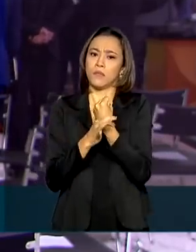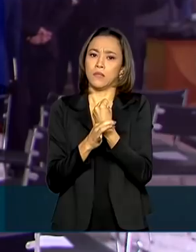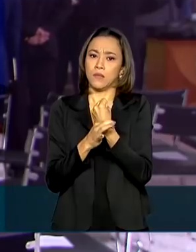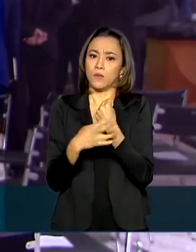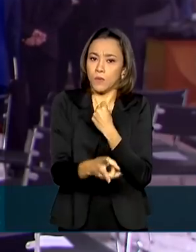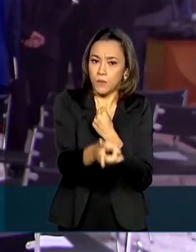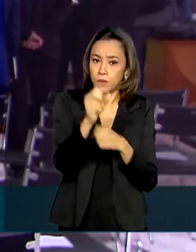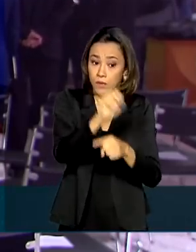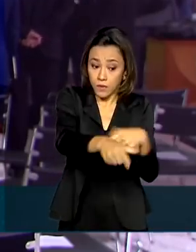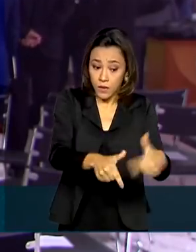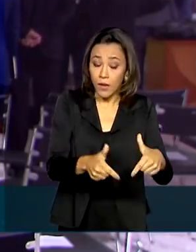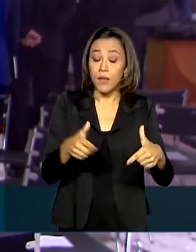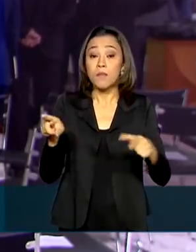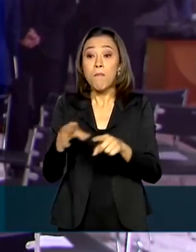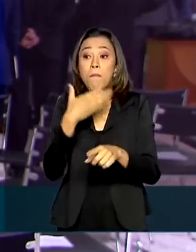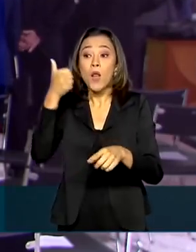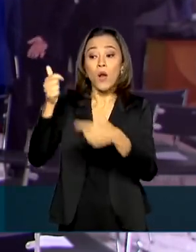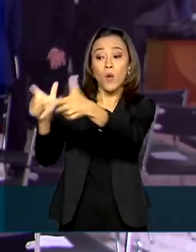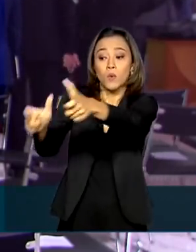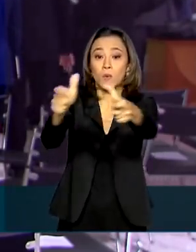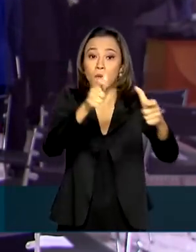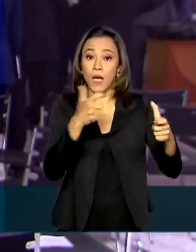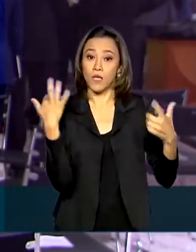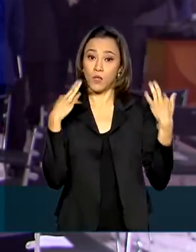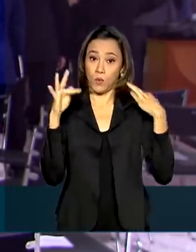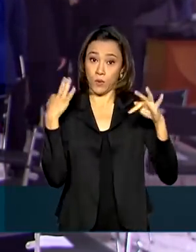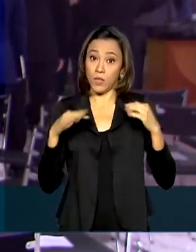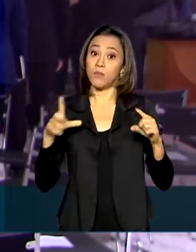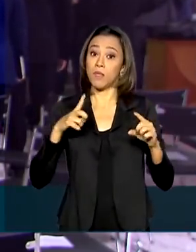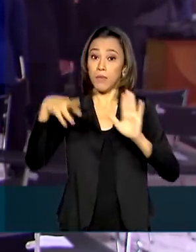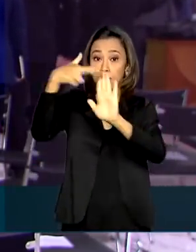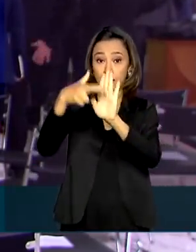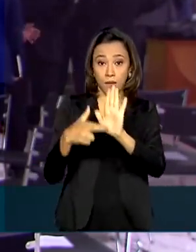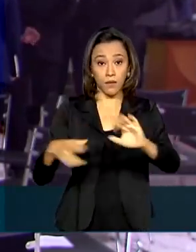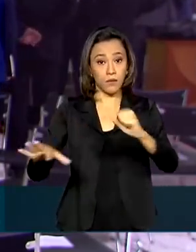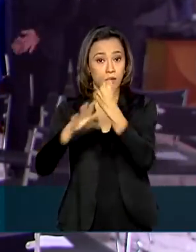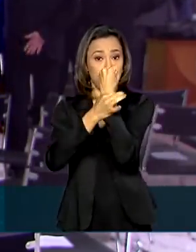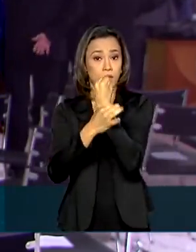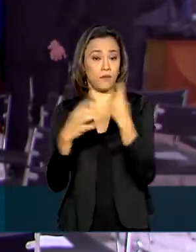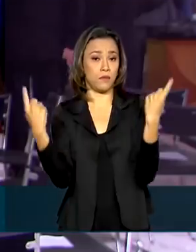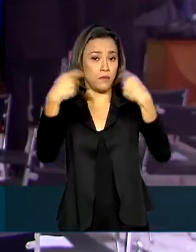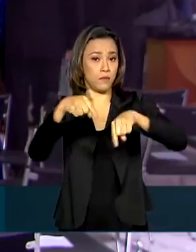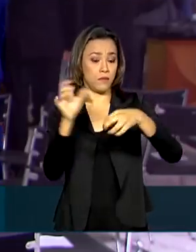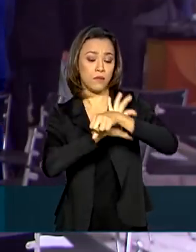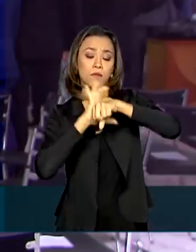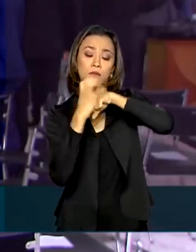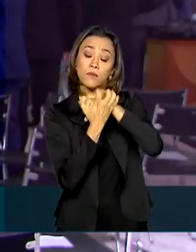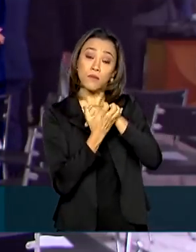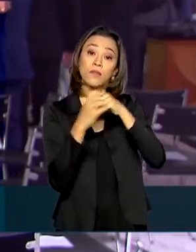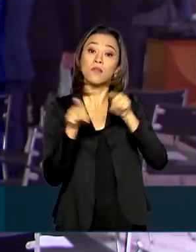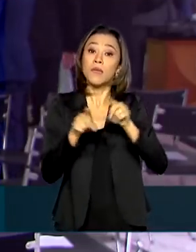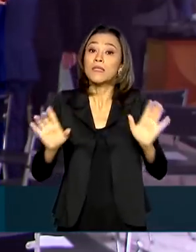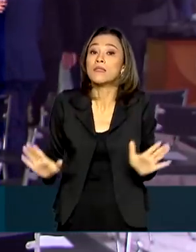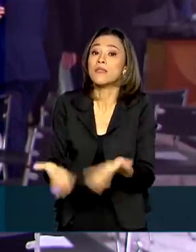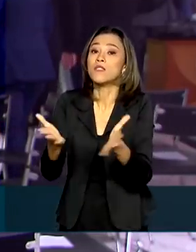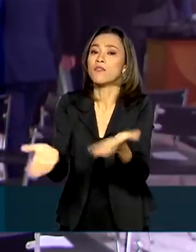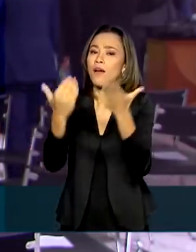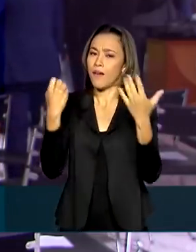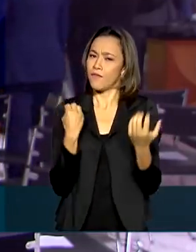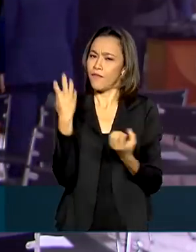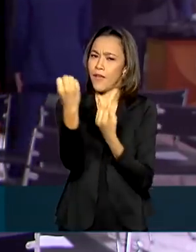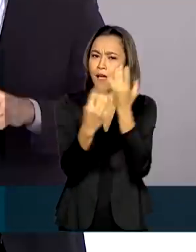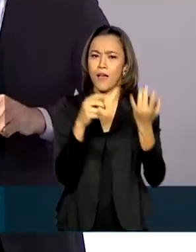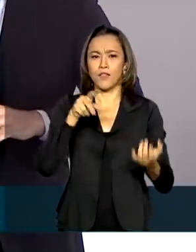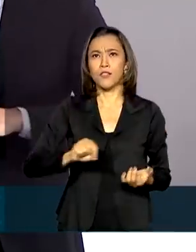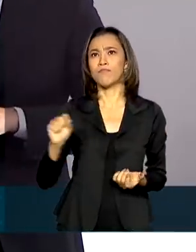infraestrutura dos destinos turísticos, implementar medidas de segurança contra a Covid-19 e incentivar viagens pelo